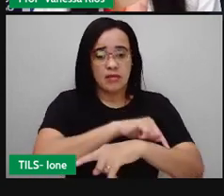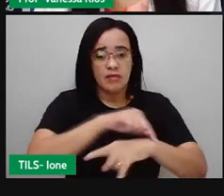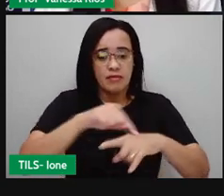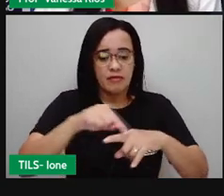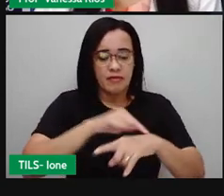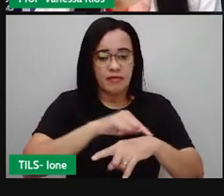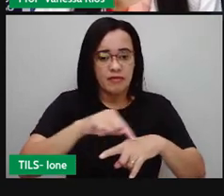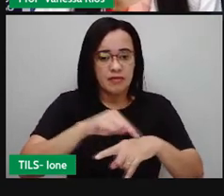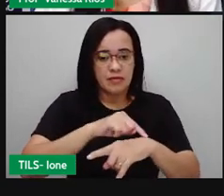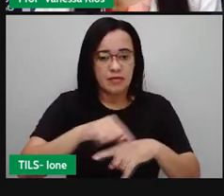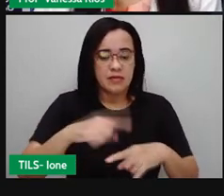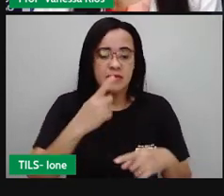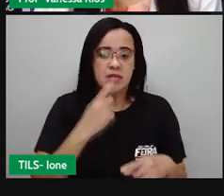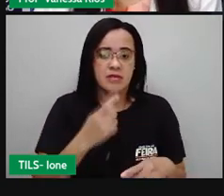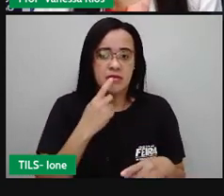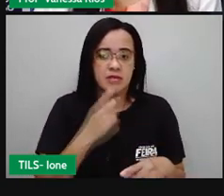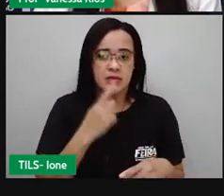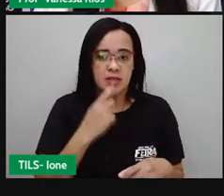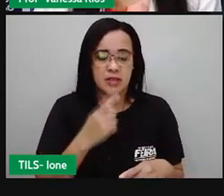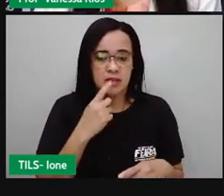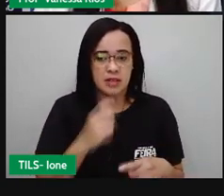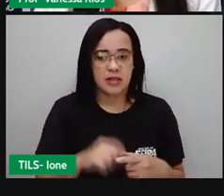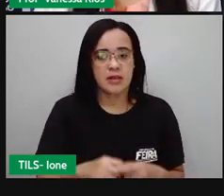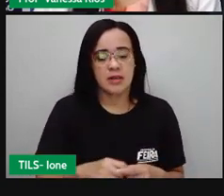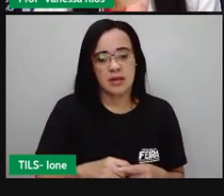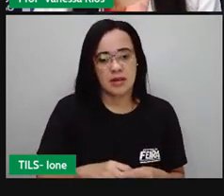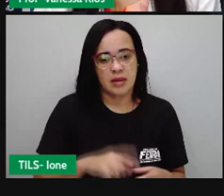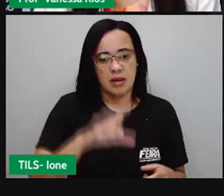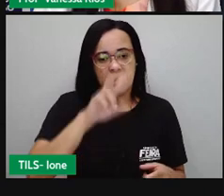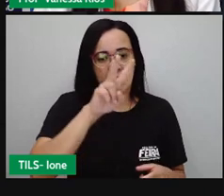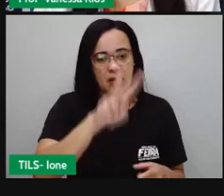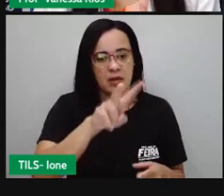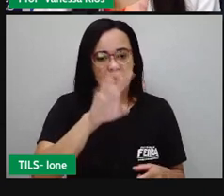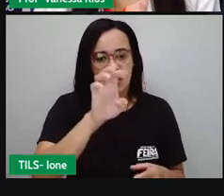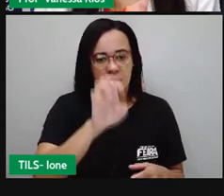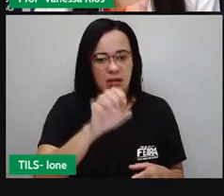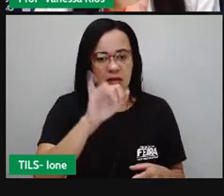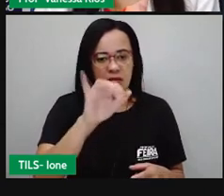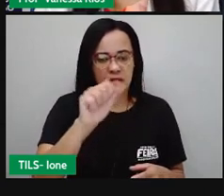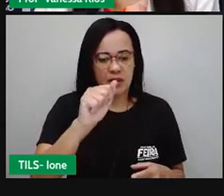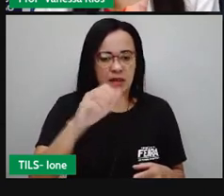desse sistema. Aí a Pró localizou a veia cava.